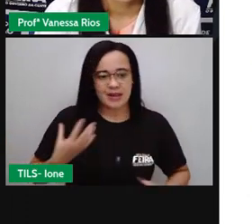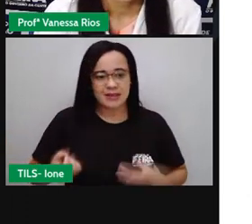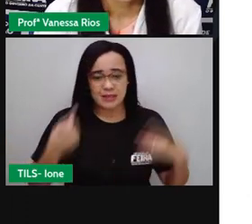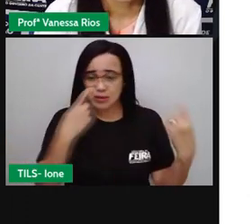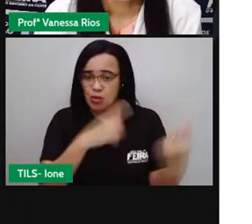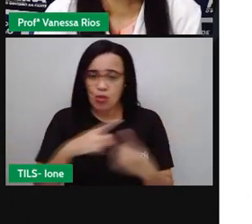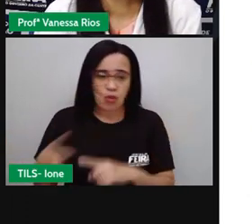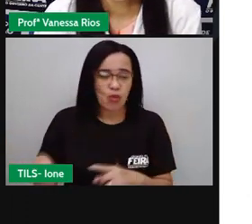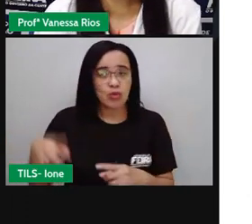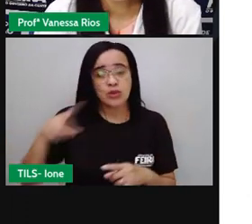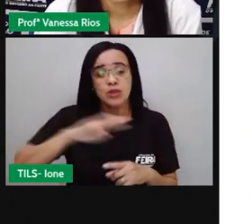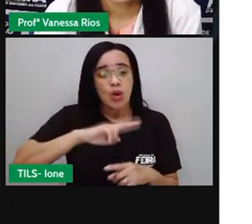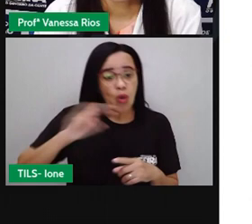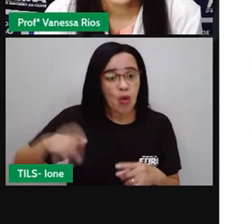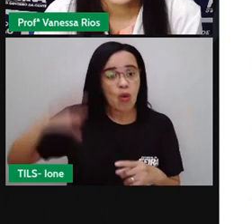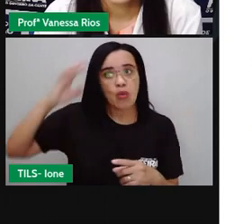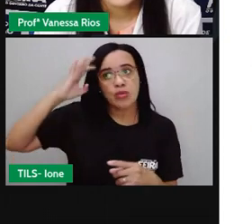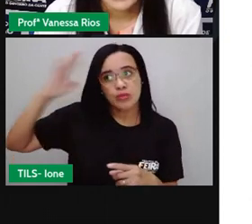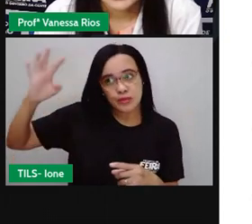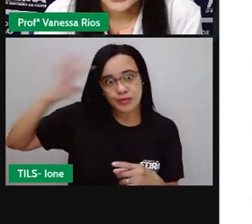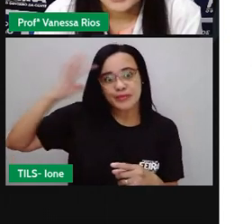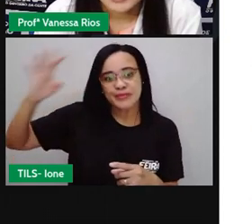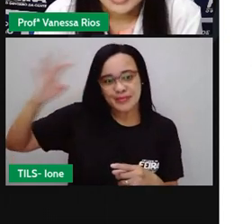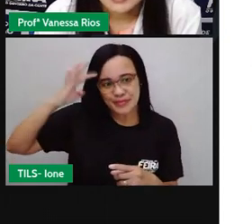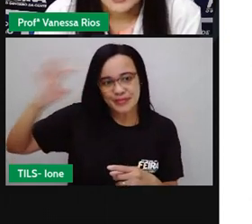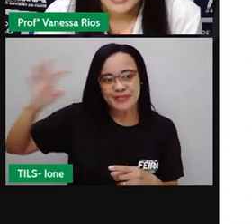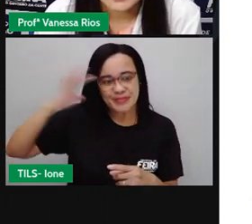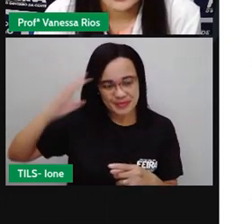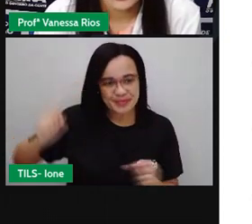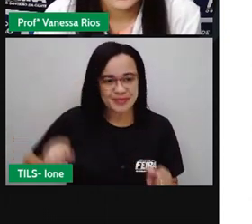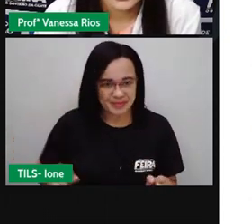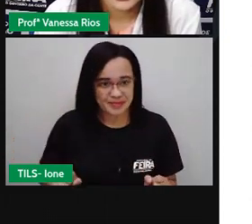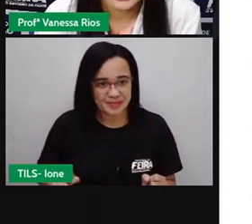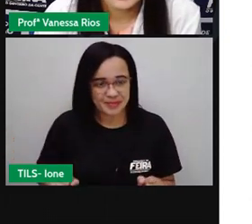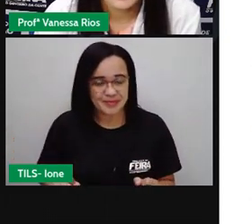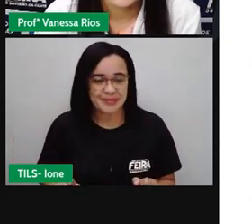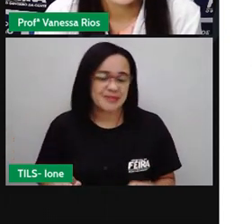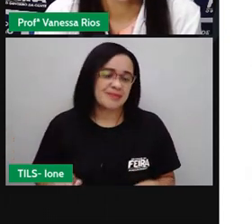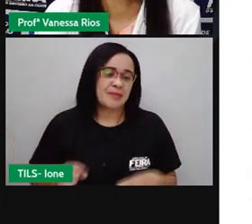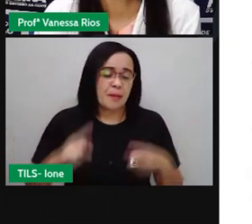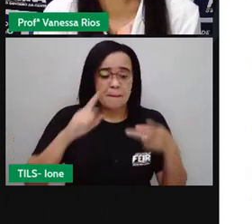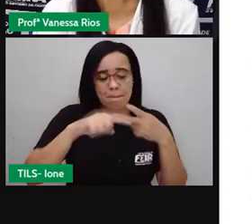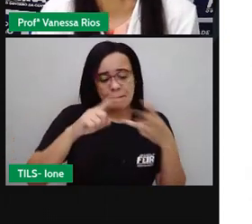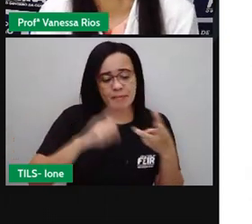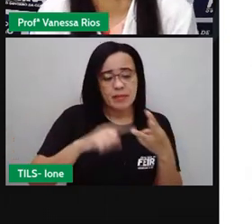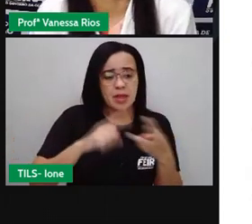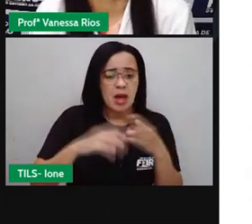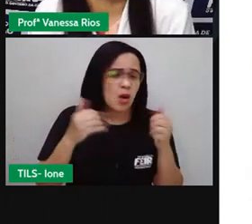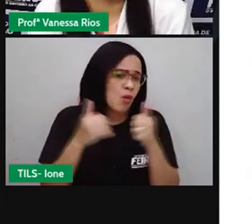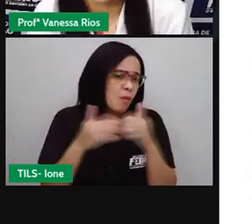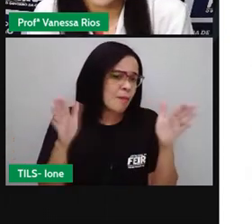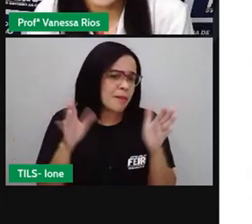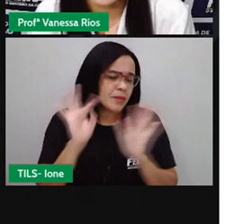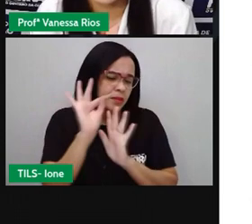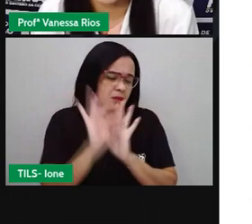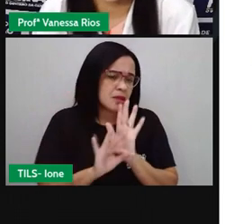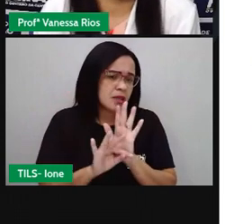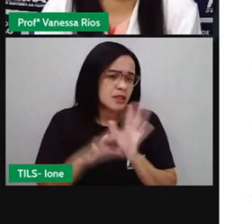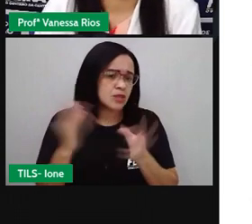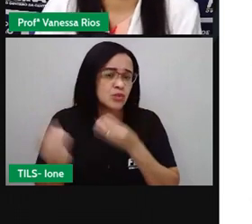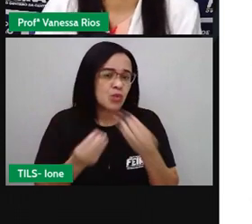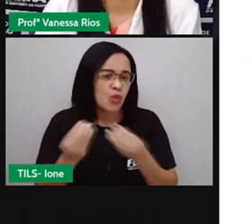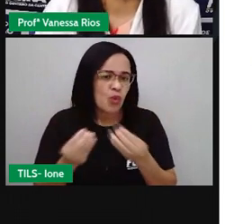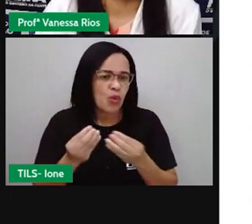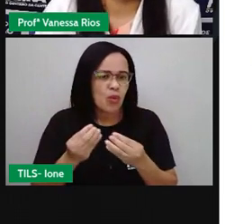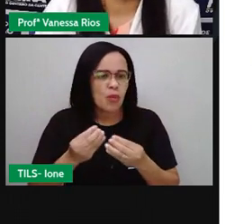comece o texto com uma breve narrativa da situação cotidiana que inspirou sua crônica então é